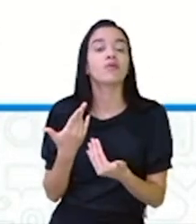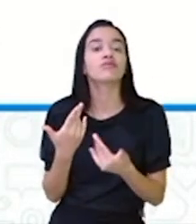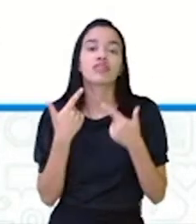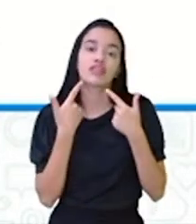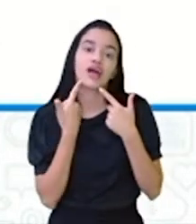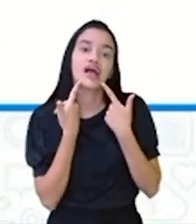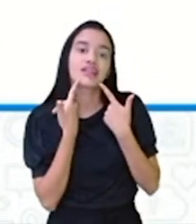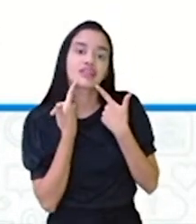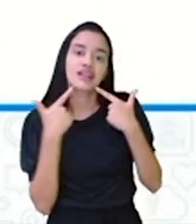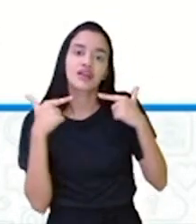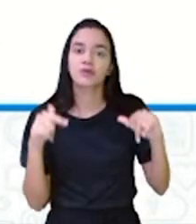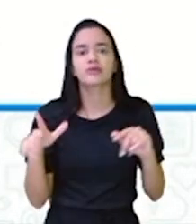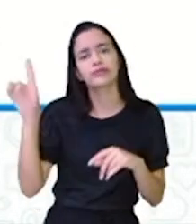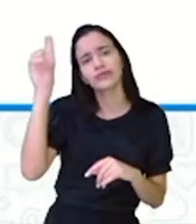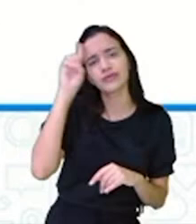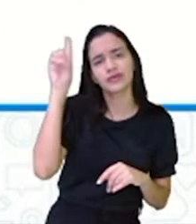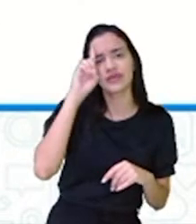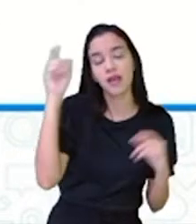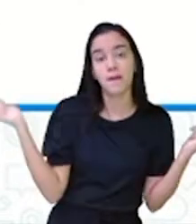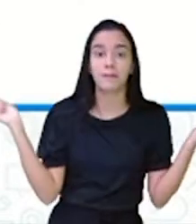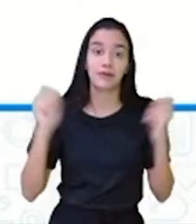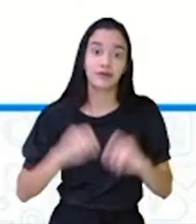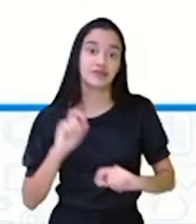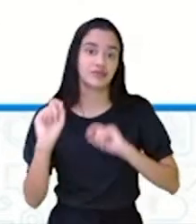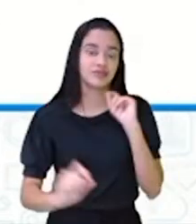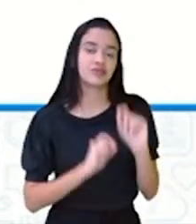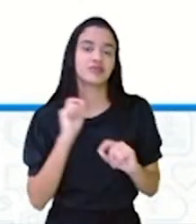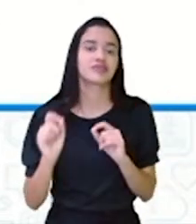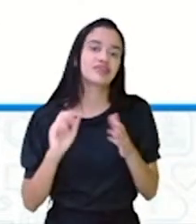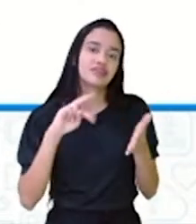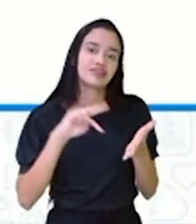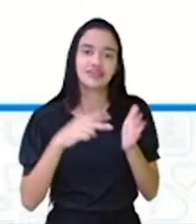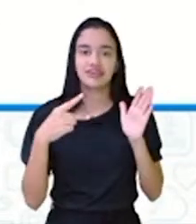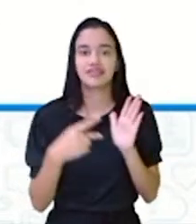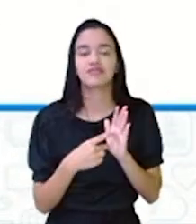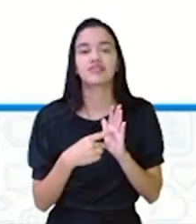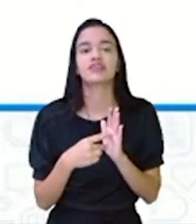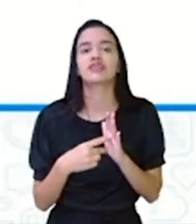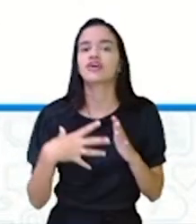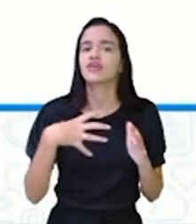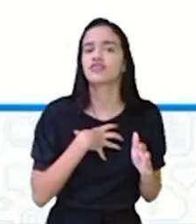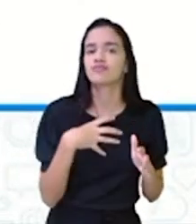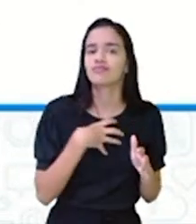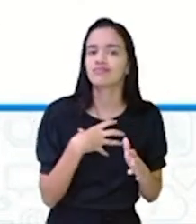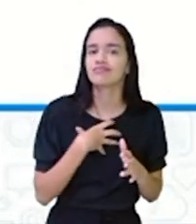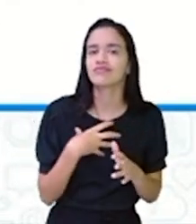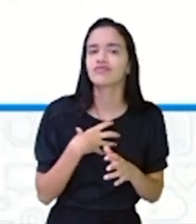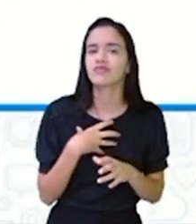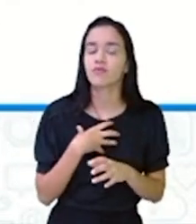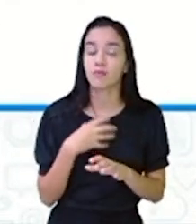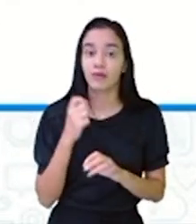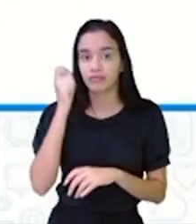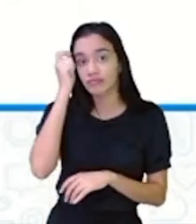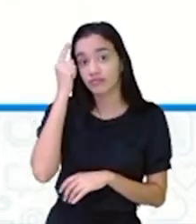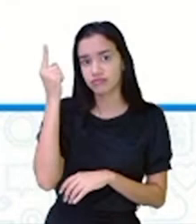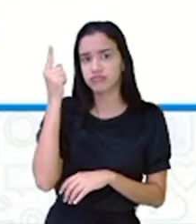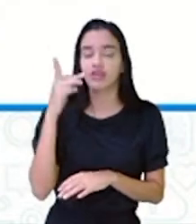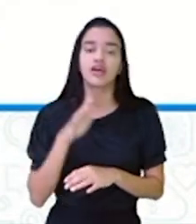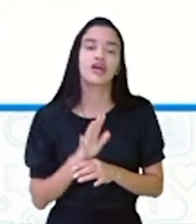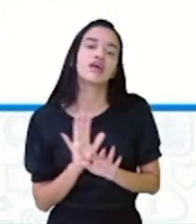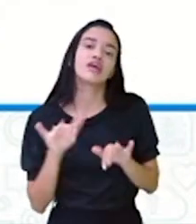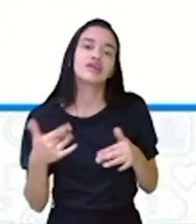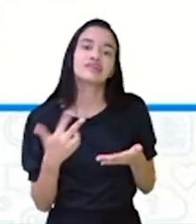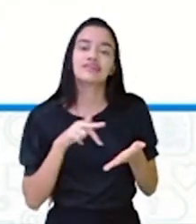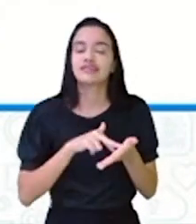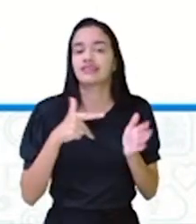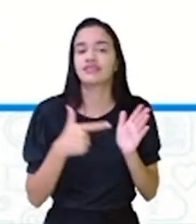dia a dia, é sempre possível desvendar seus significados de forma intuitiva. Em outras palavras,